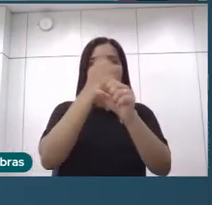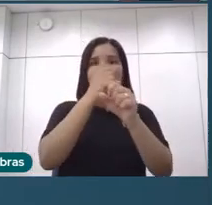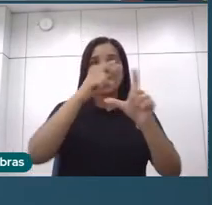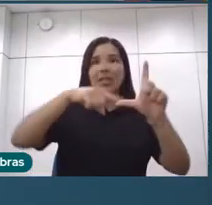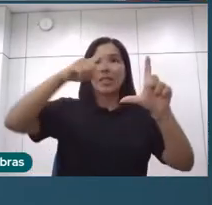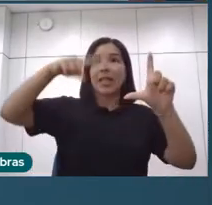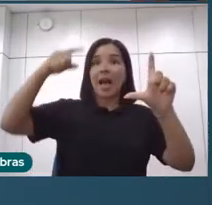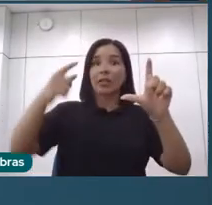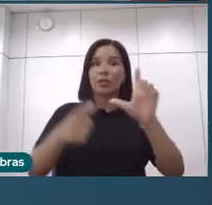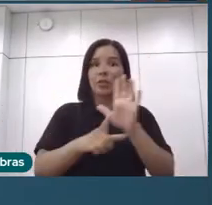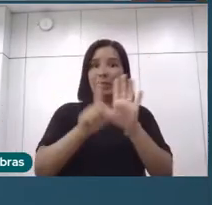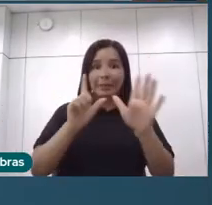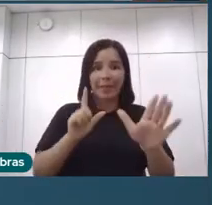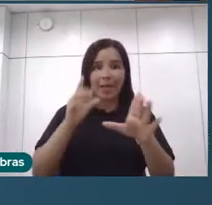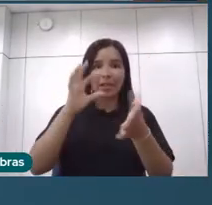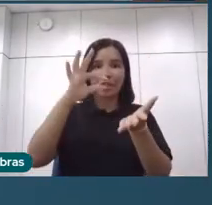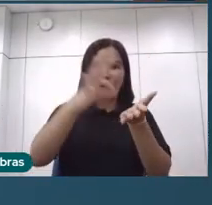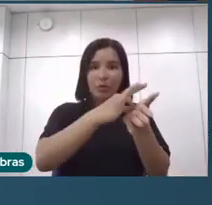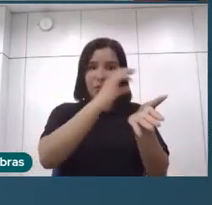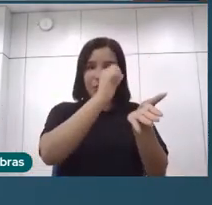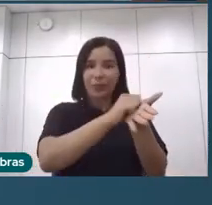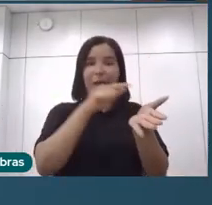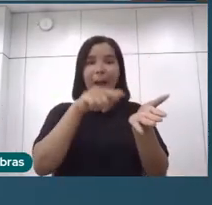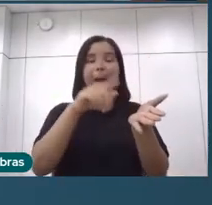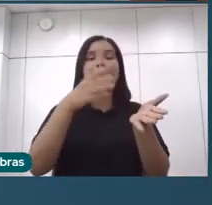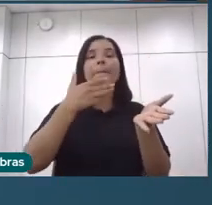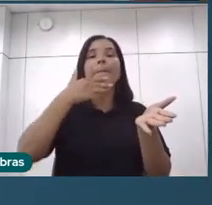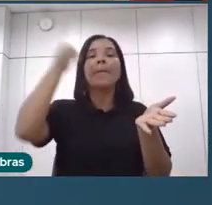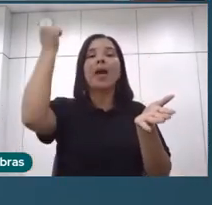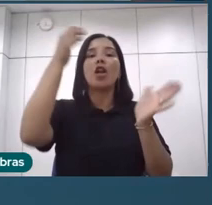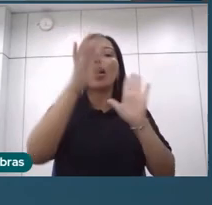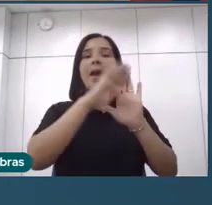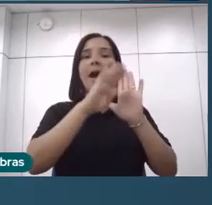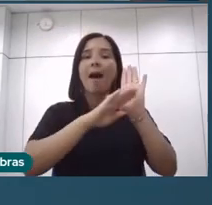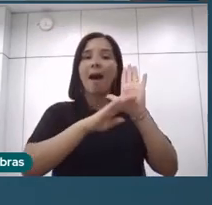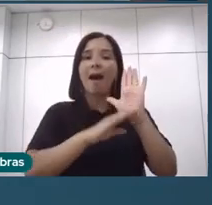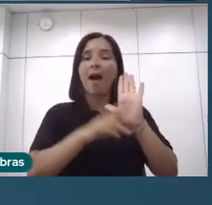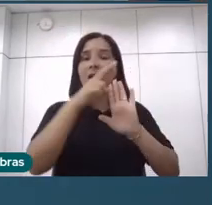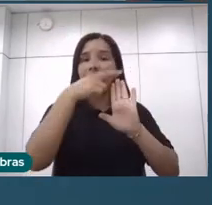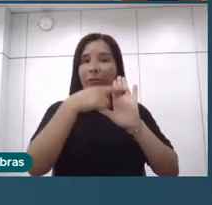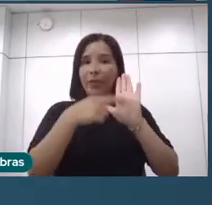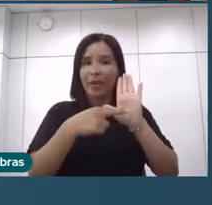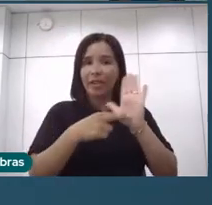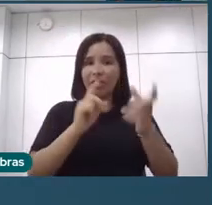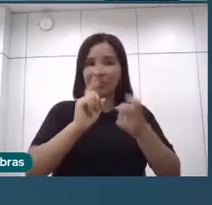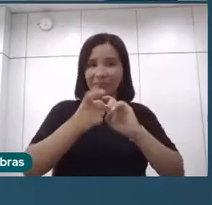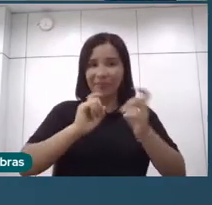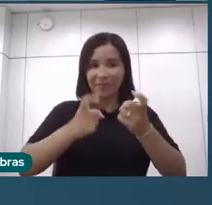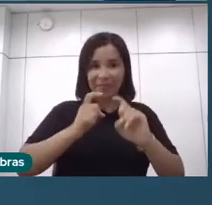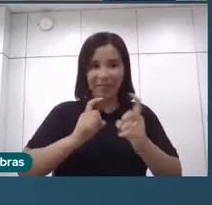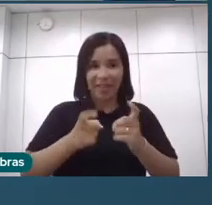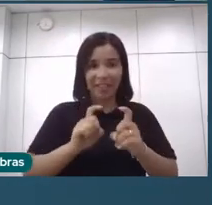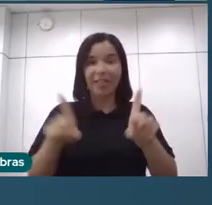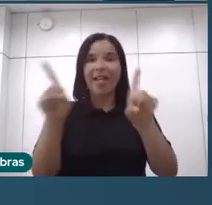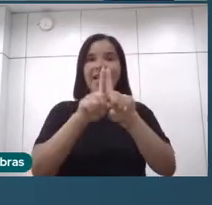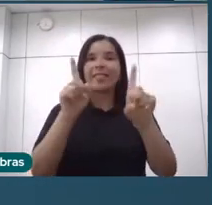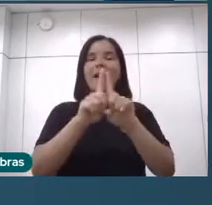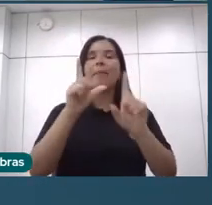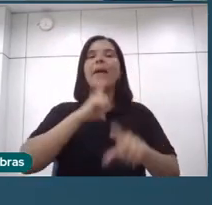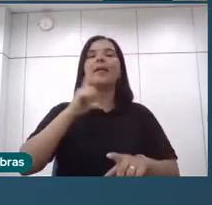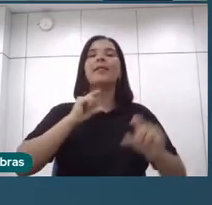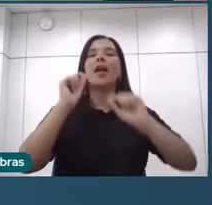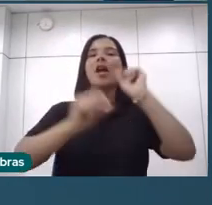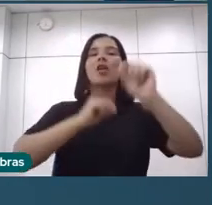recadastramento, que vai ajudar também a melhorar a qualidade do cadastro, né, do registro administrativo, também tem um processo da gente,